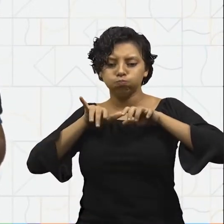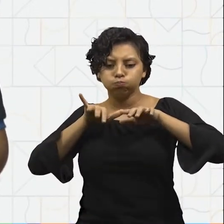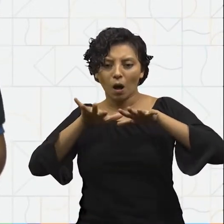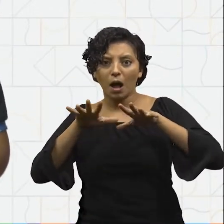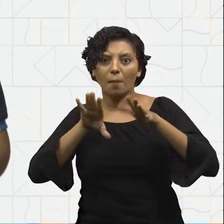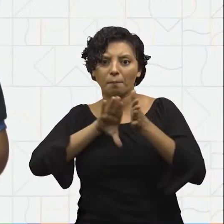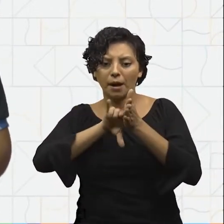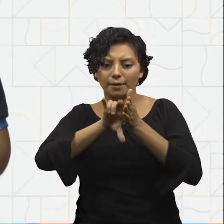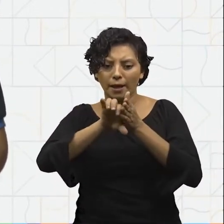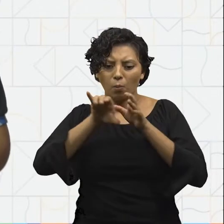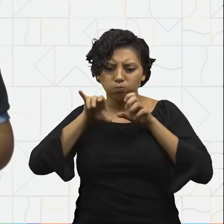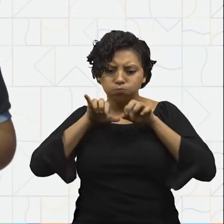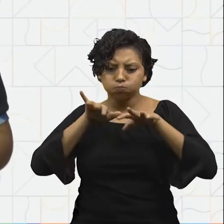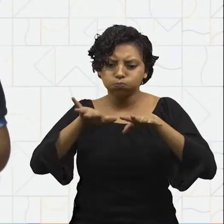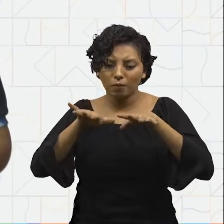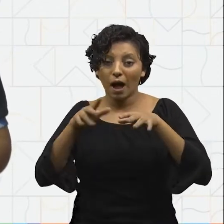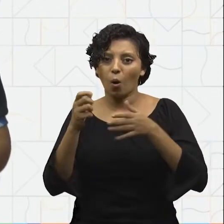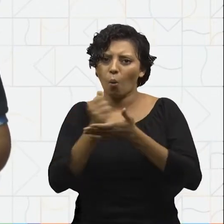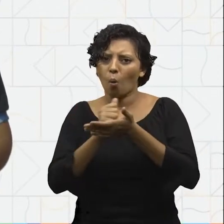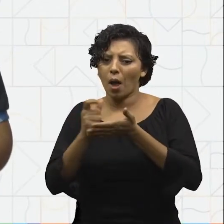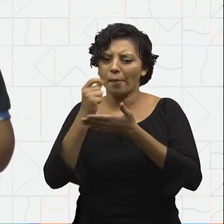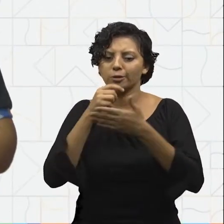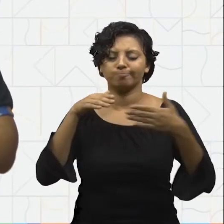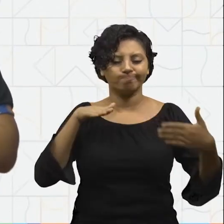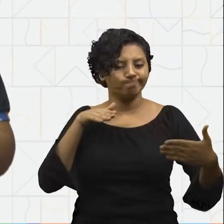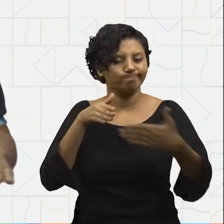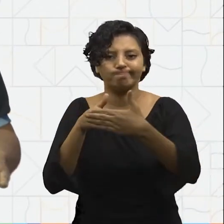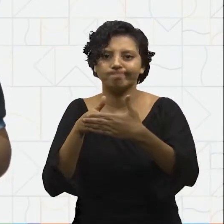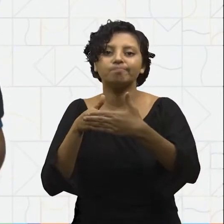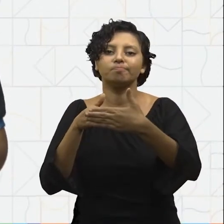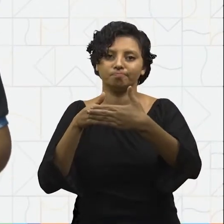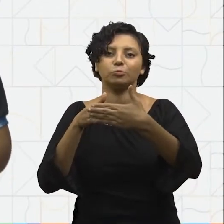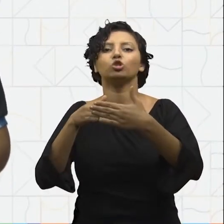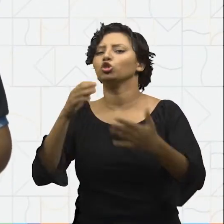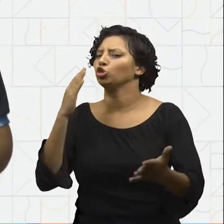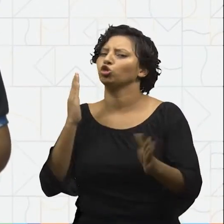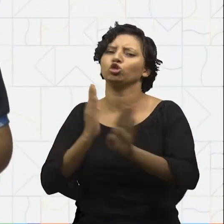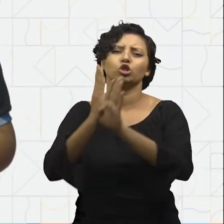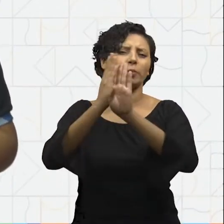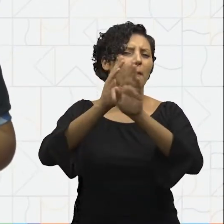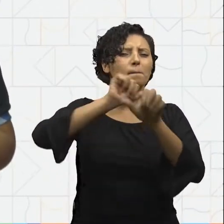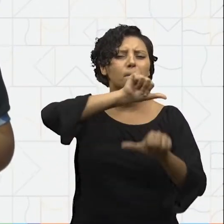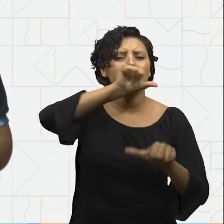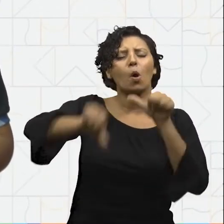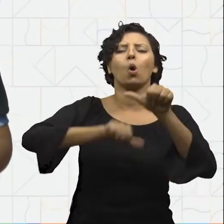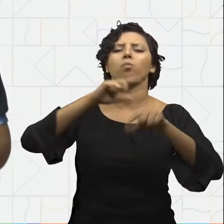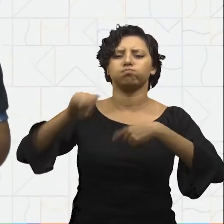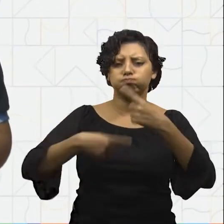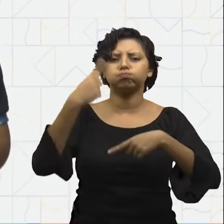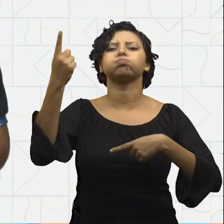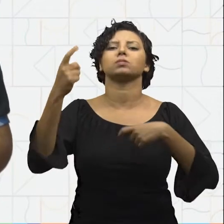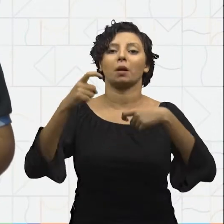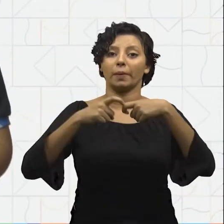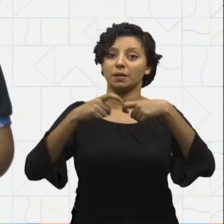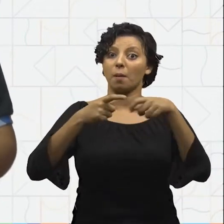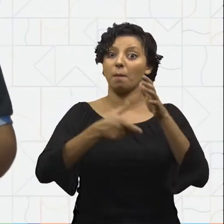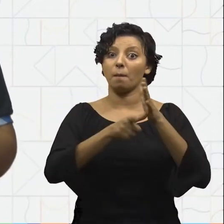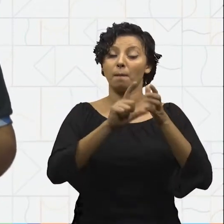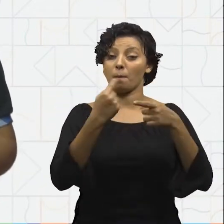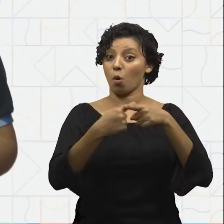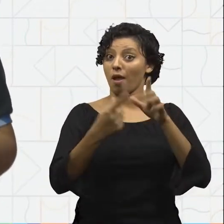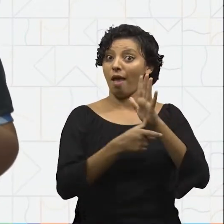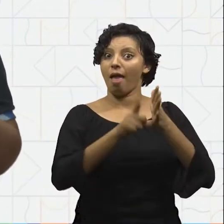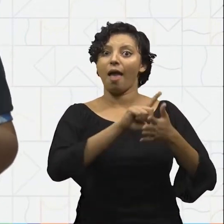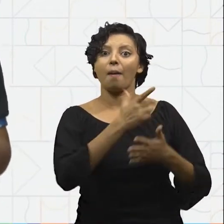dentro do corpo humano. A sua descoberta revolucionou a medicina, já que antes muitas pessoas